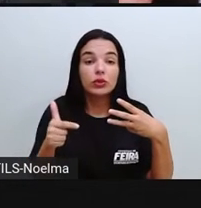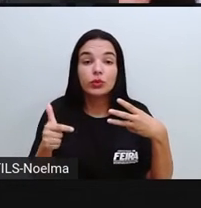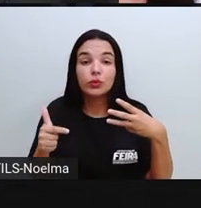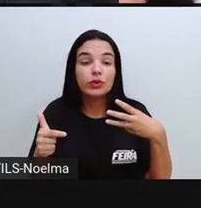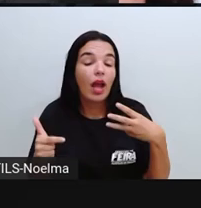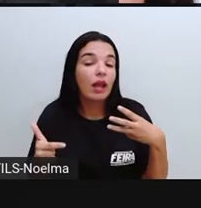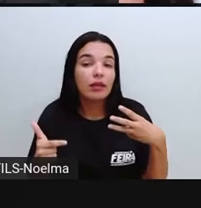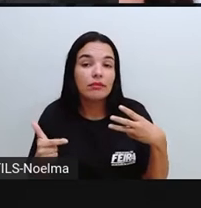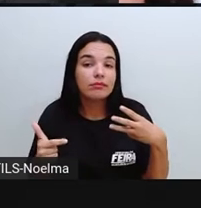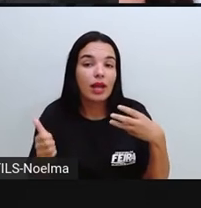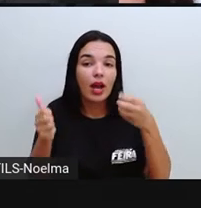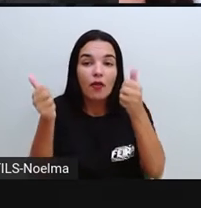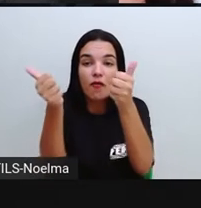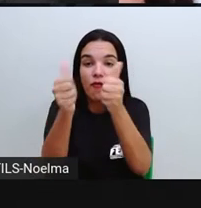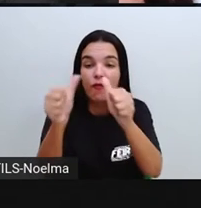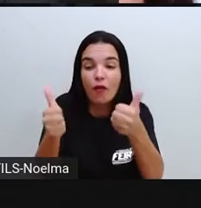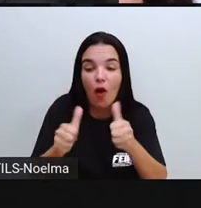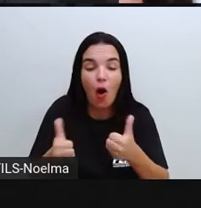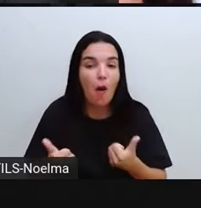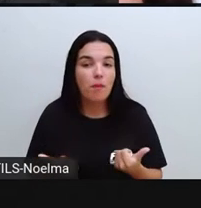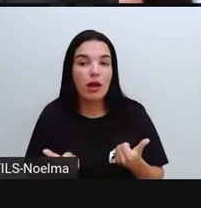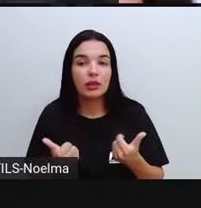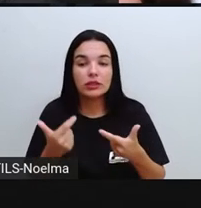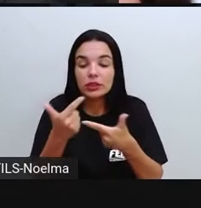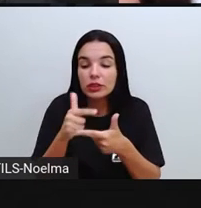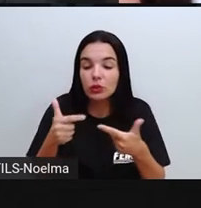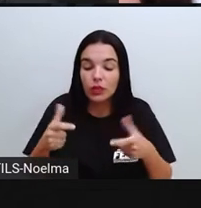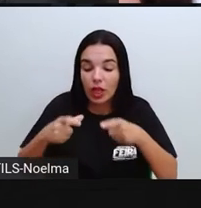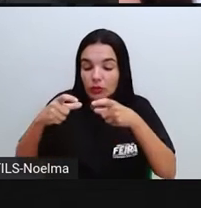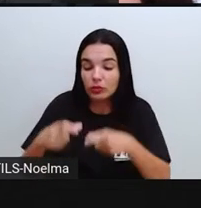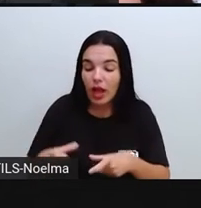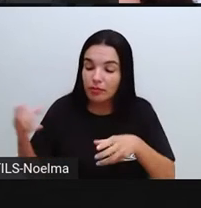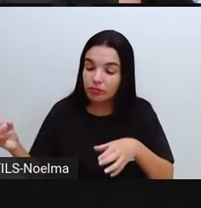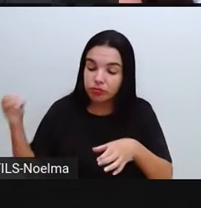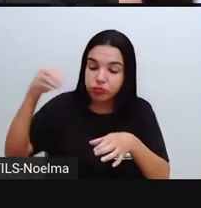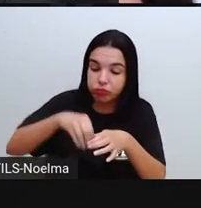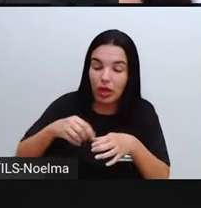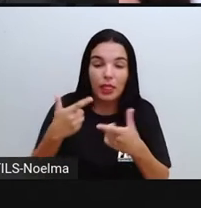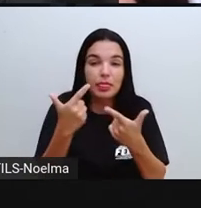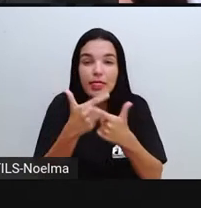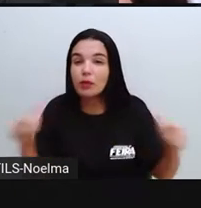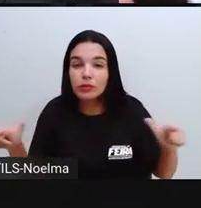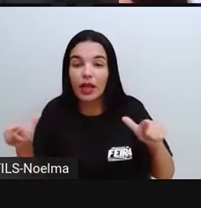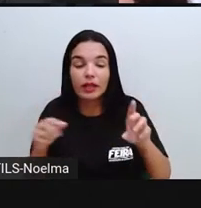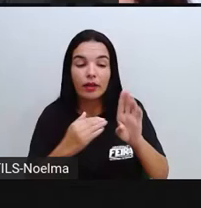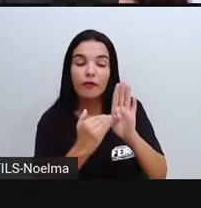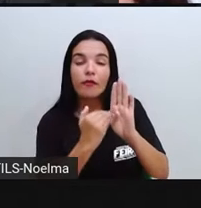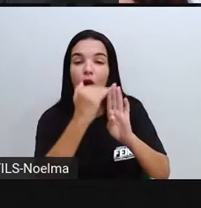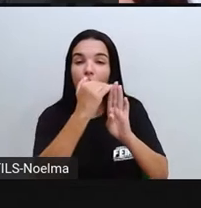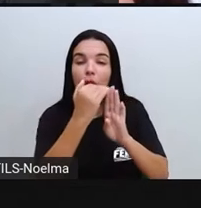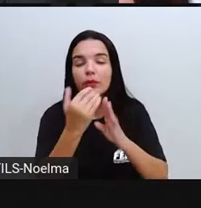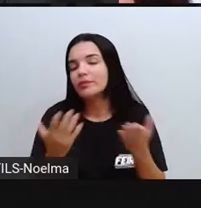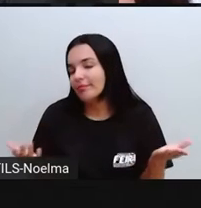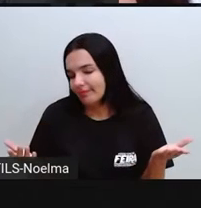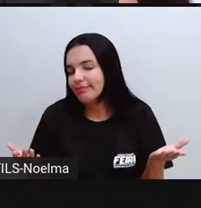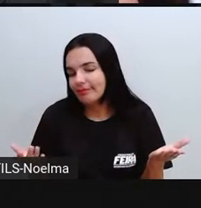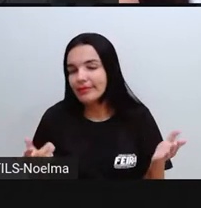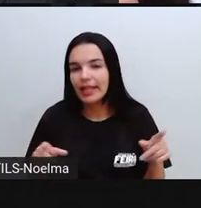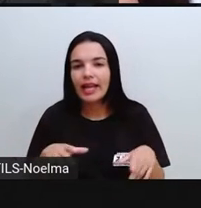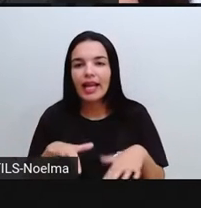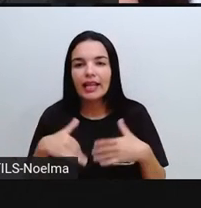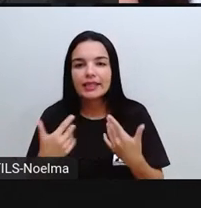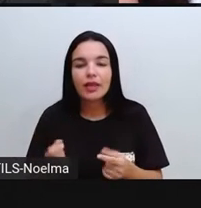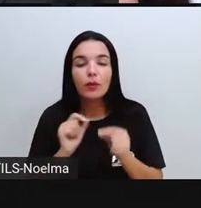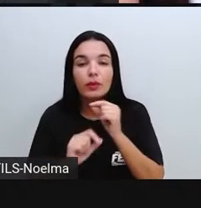Ao contrário do gasoso, que não vai ter nem volume e nem forma definida. E